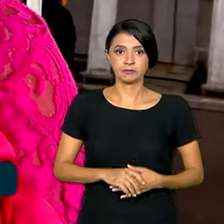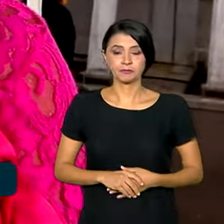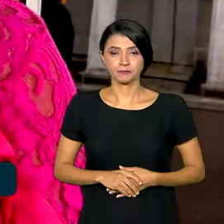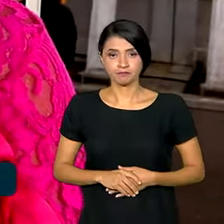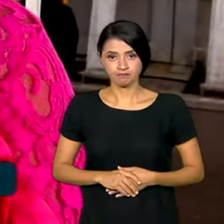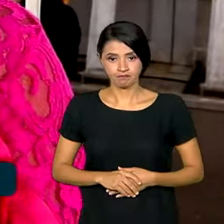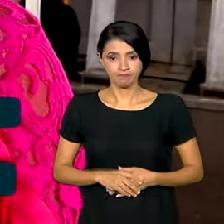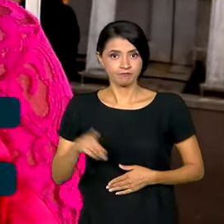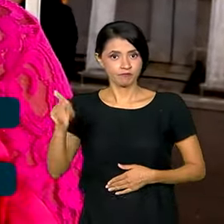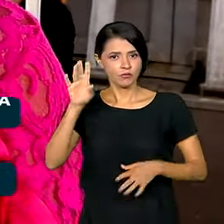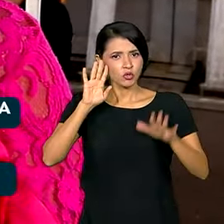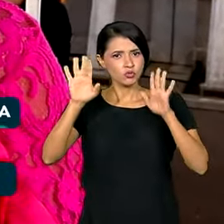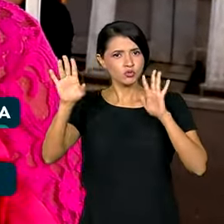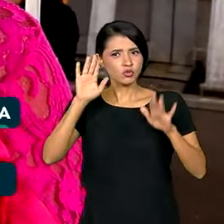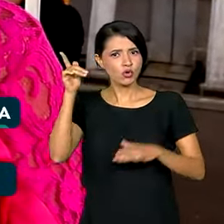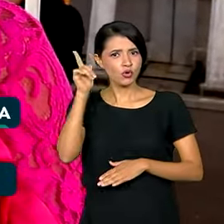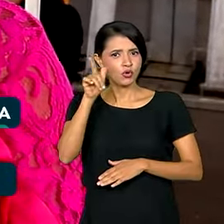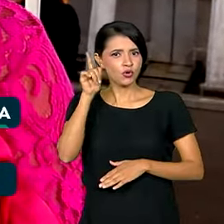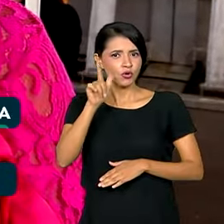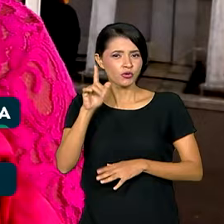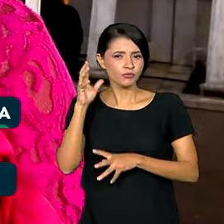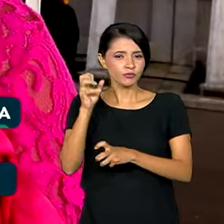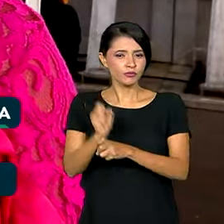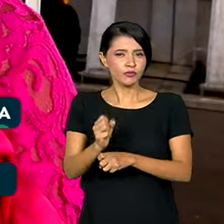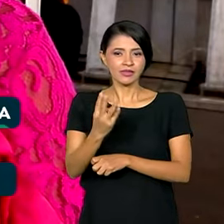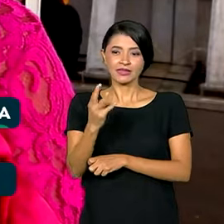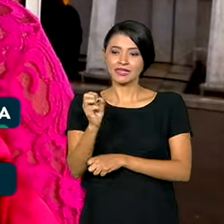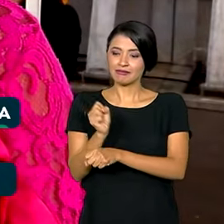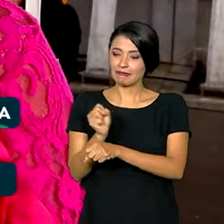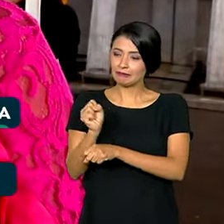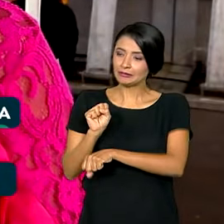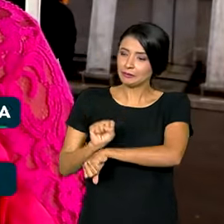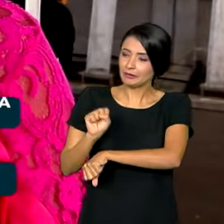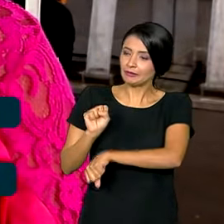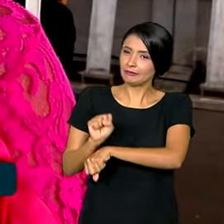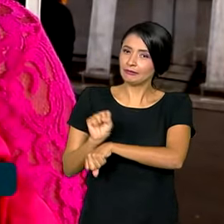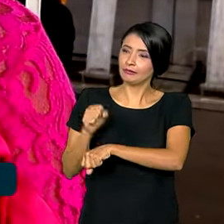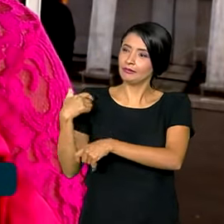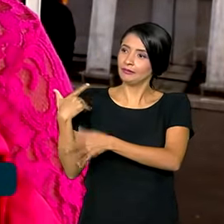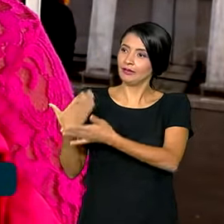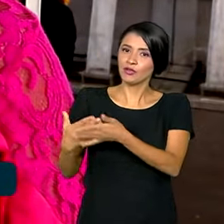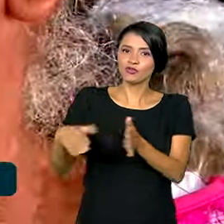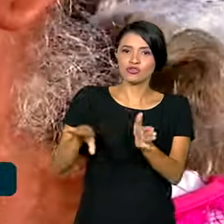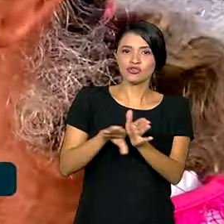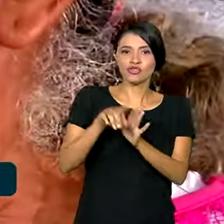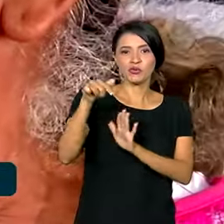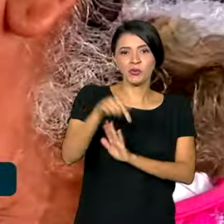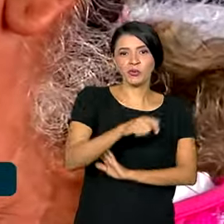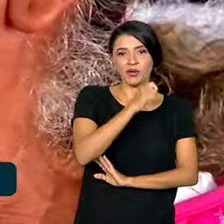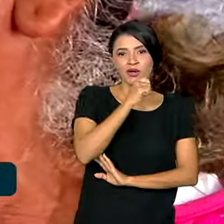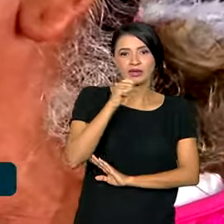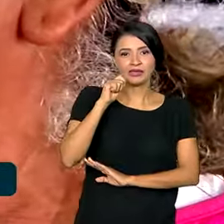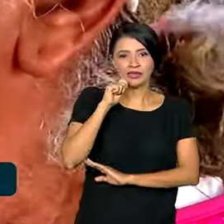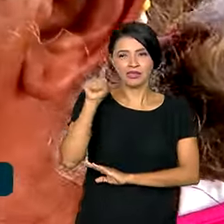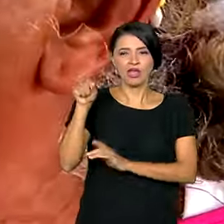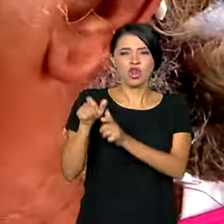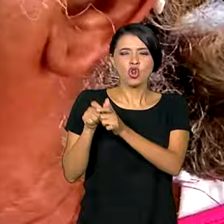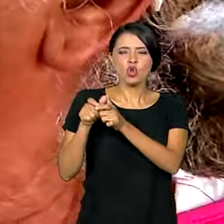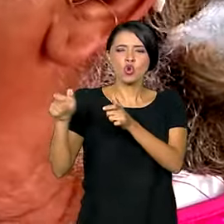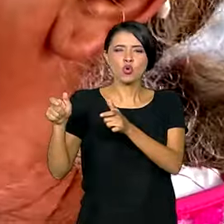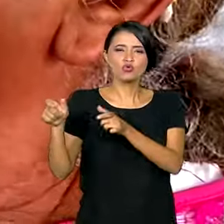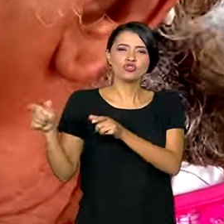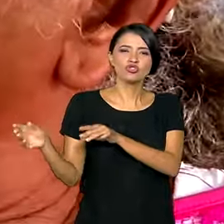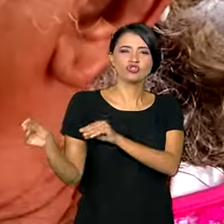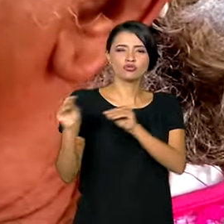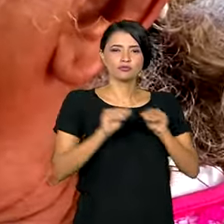Um sonho acalentado por pelo menos 30 anos. Desde que chegou a Macapá, vinda do interior do estado, dona